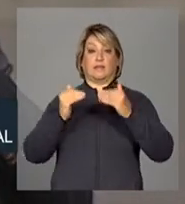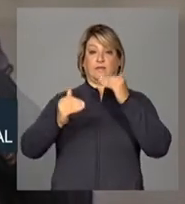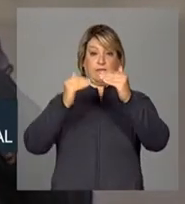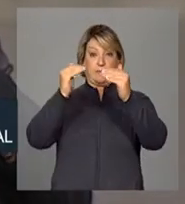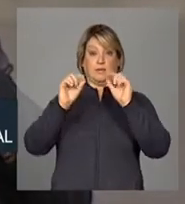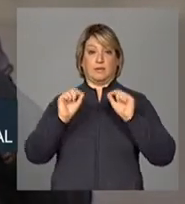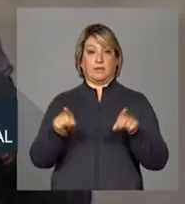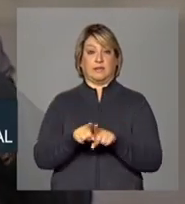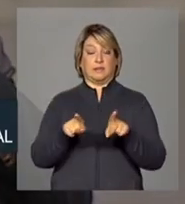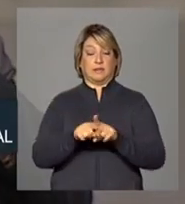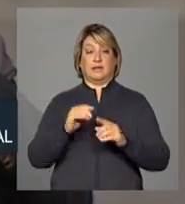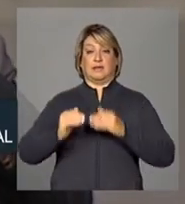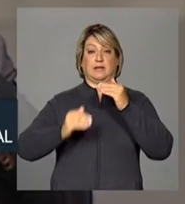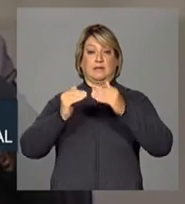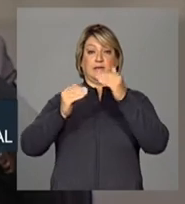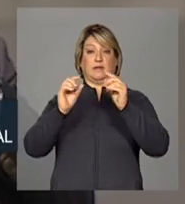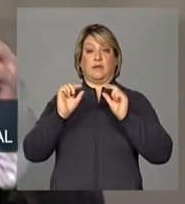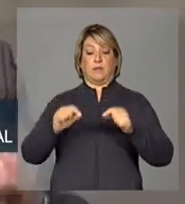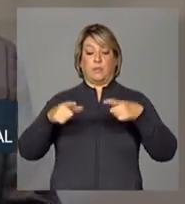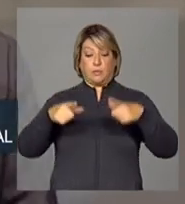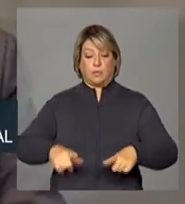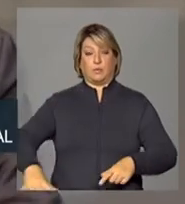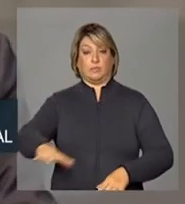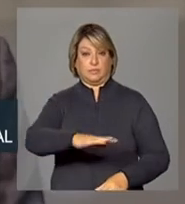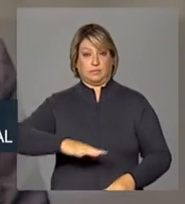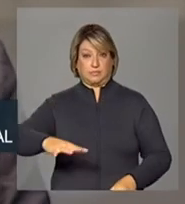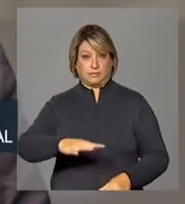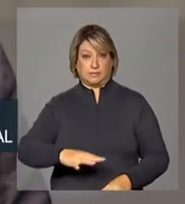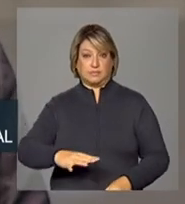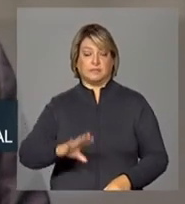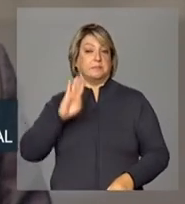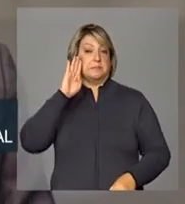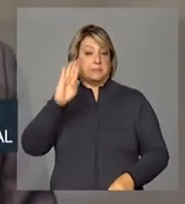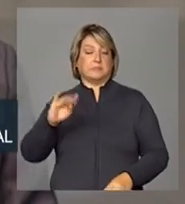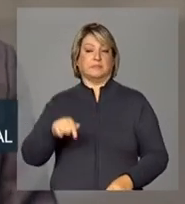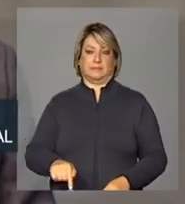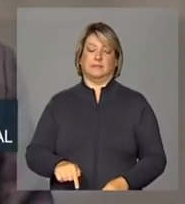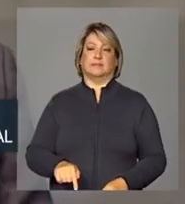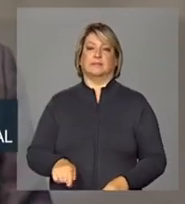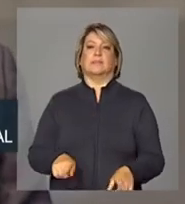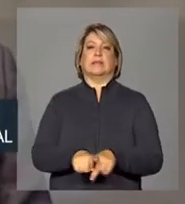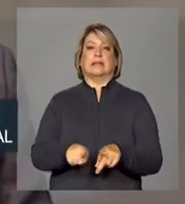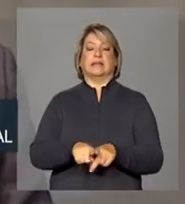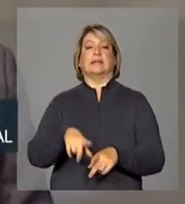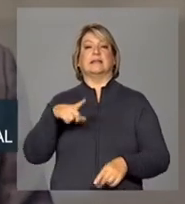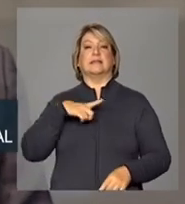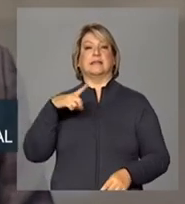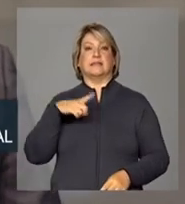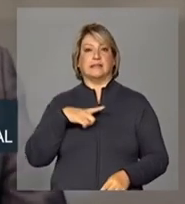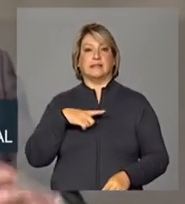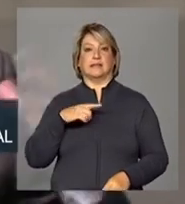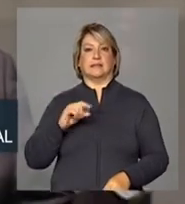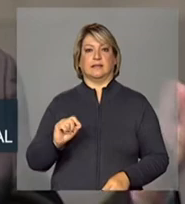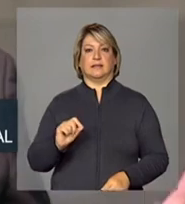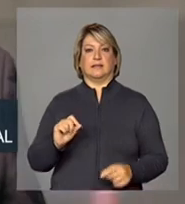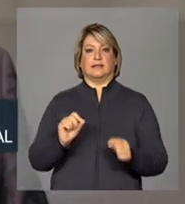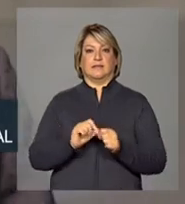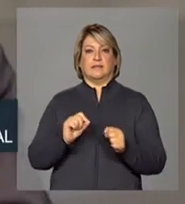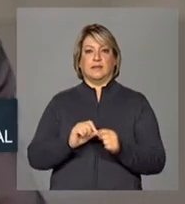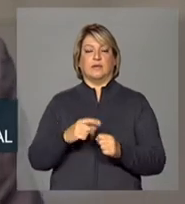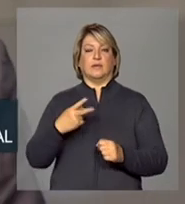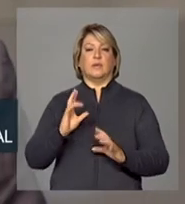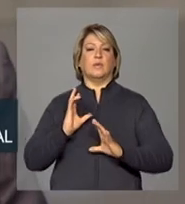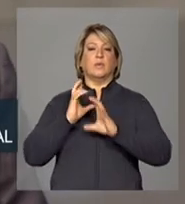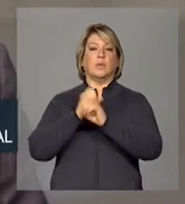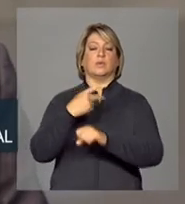e do desenvolvimento regional em particular, e tem jogado ao longo da sua vida